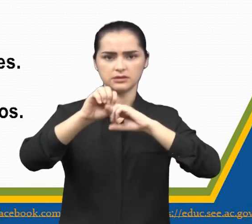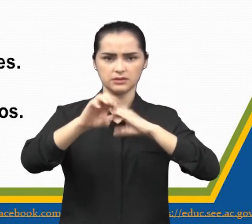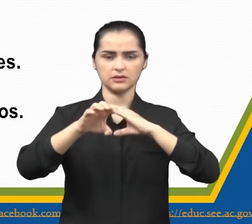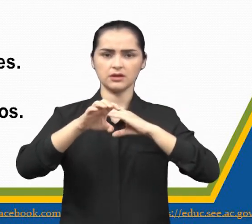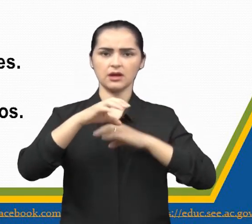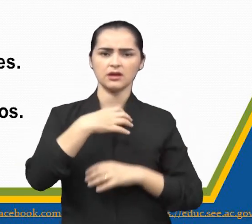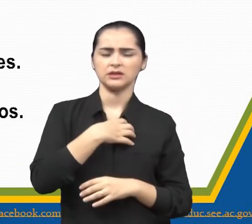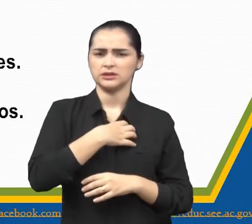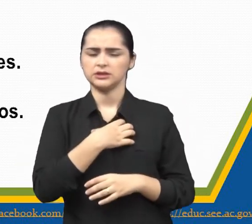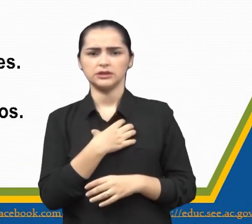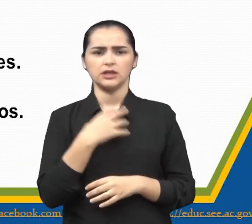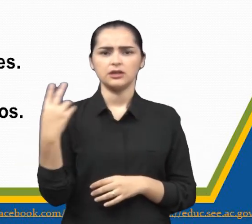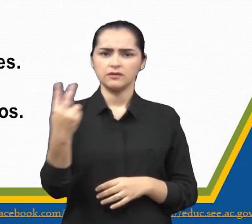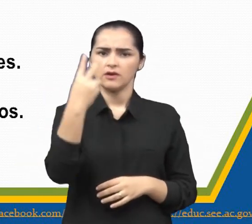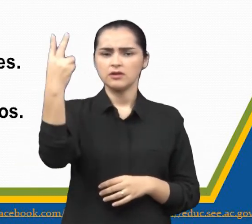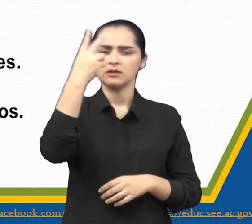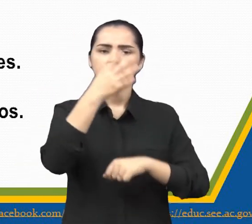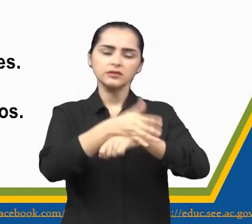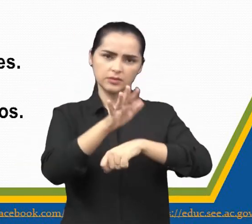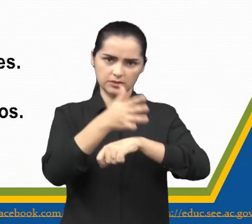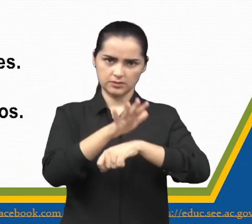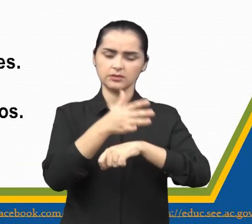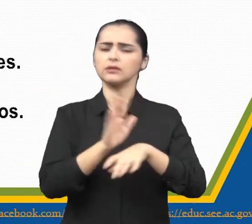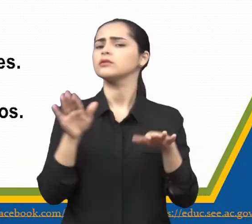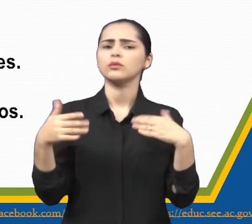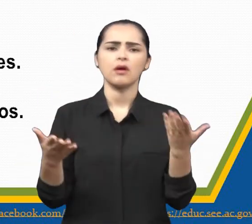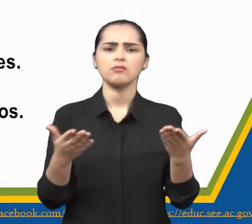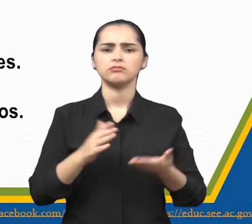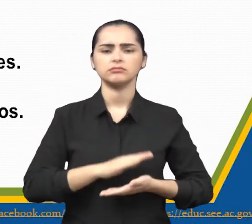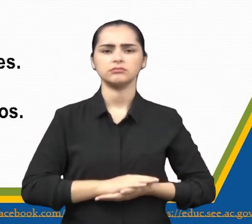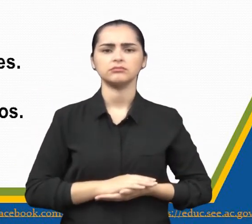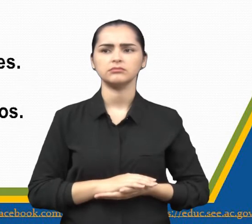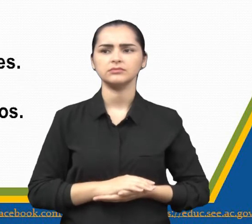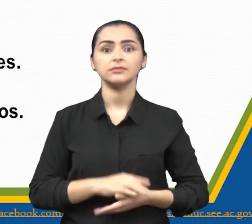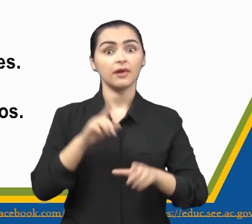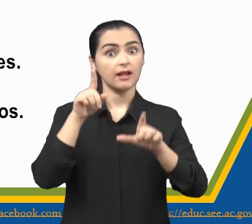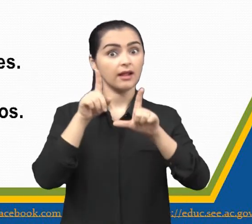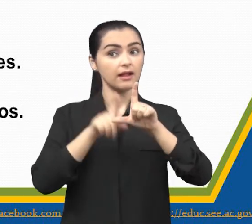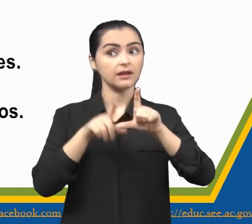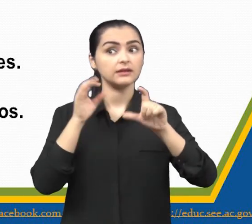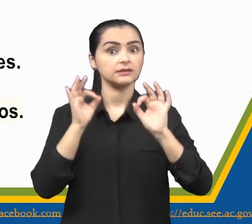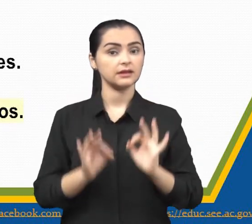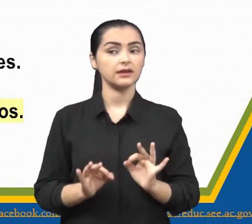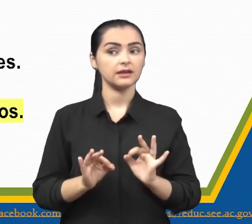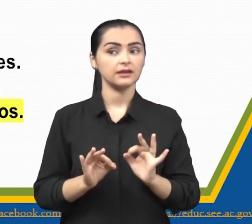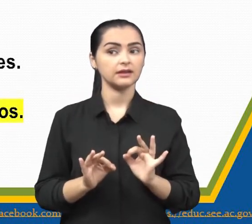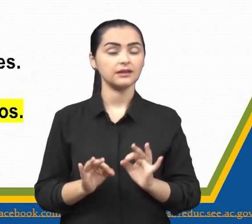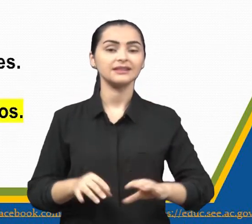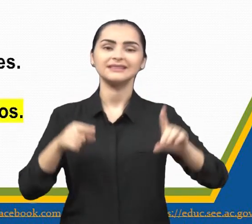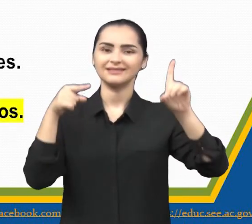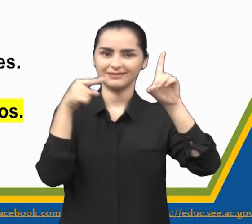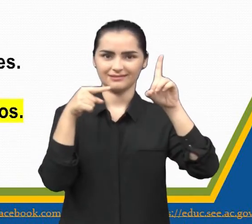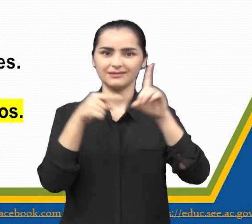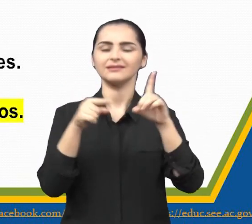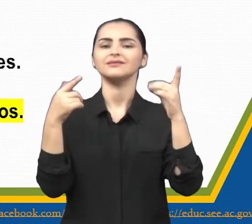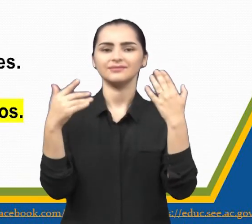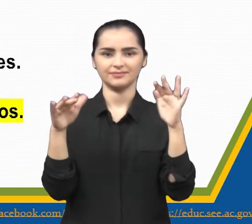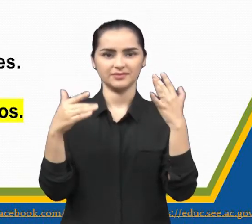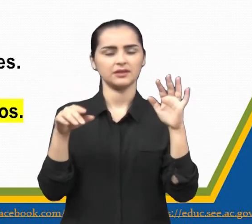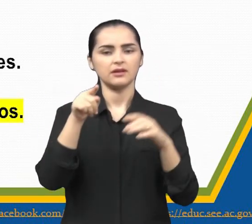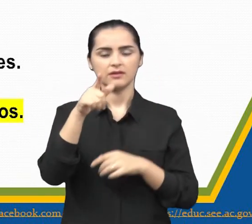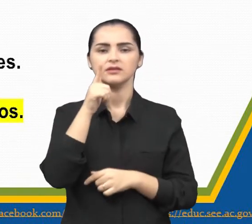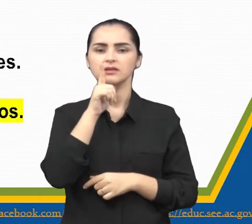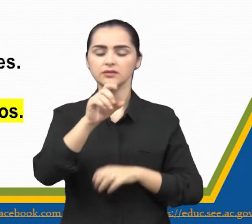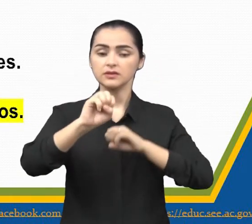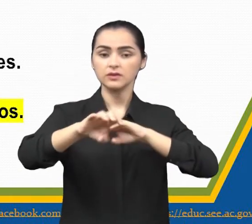atitudes ou valores a serem praticados. É a letra? Vamos lá. Letra D. Mostra aí, ó.